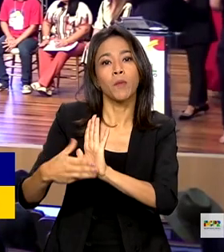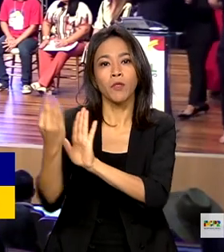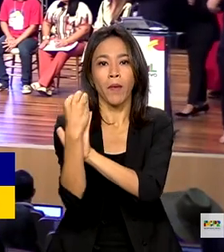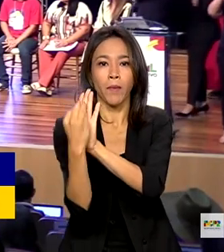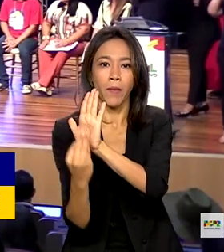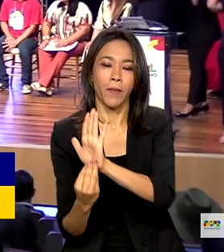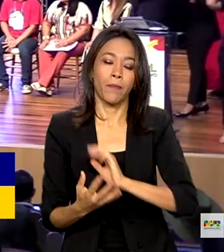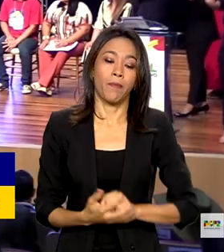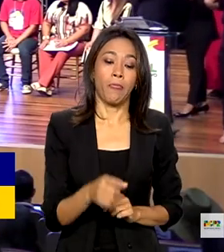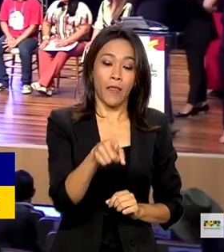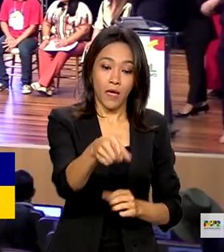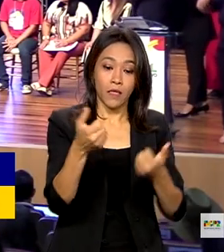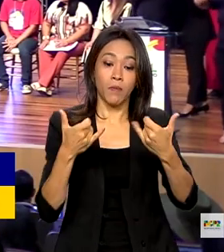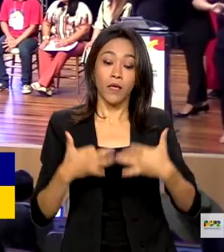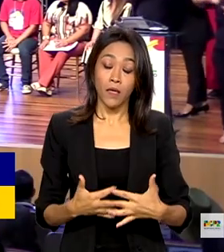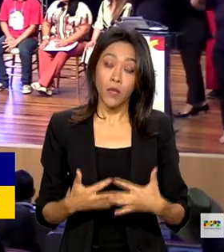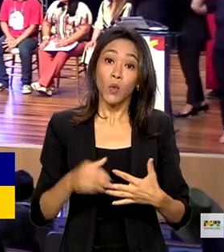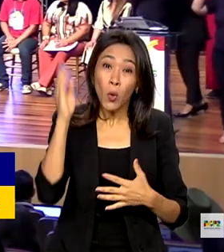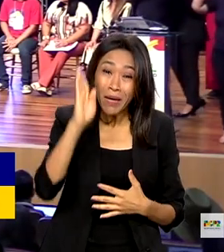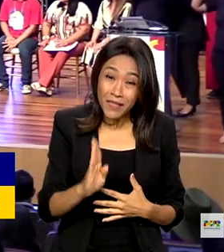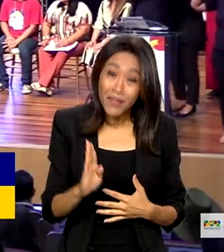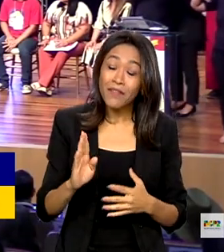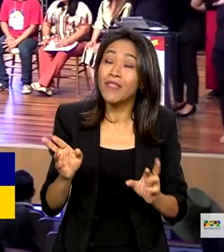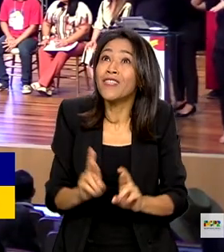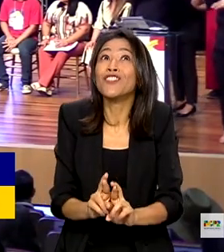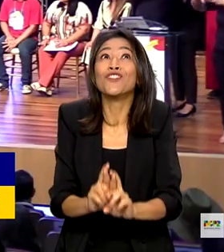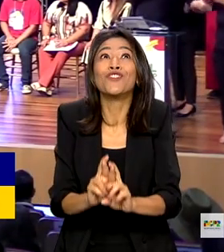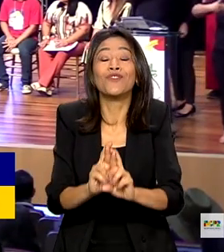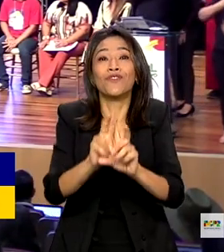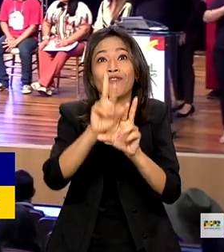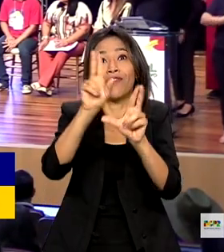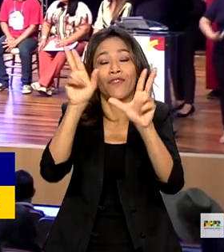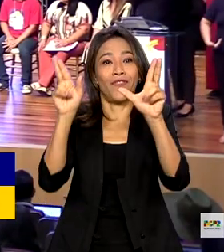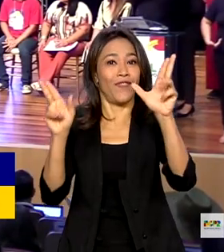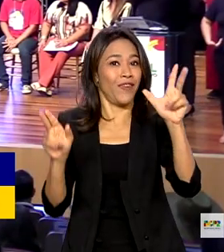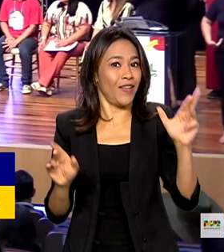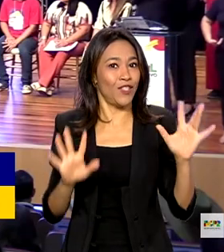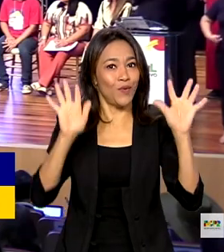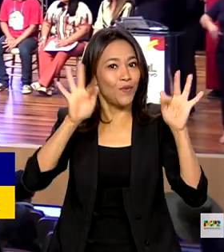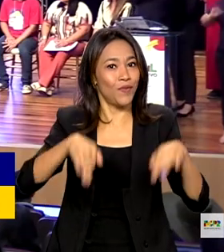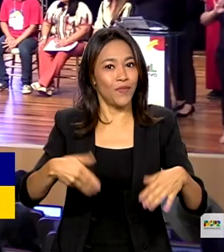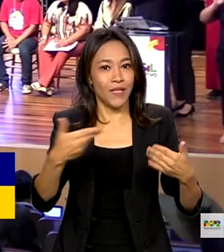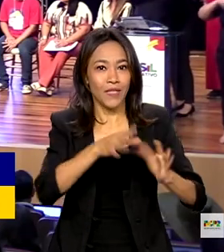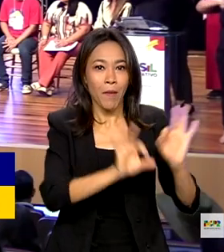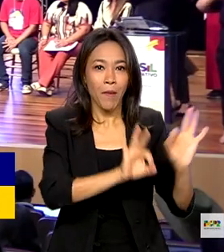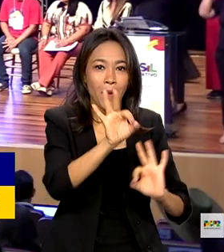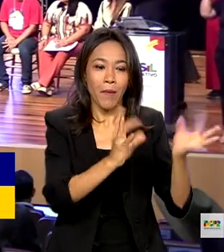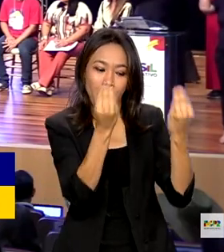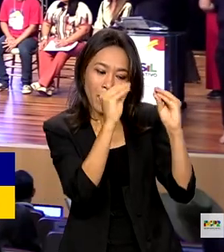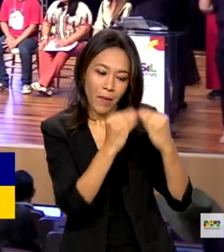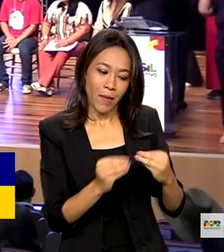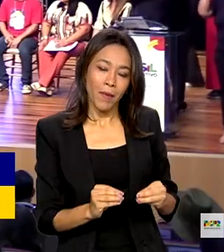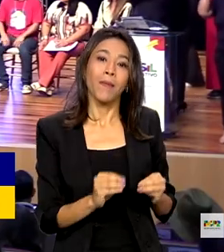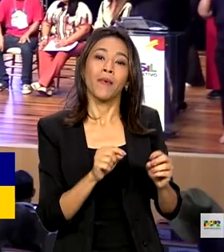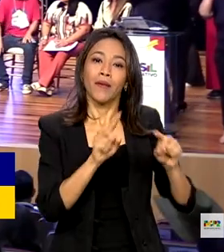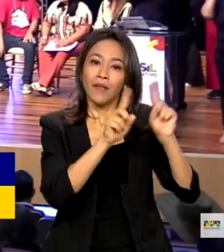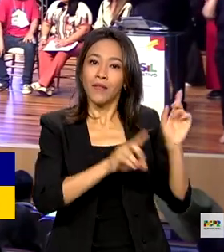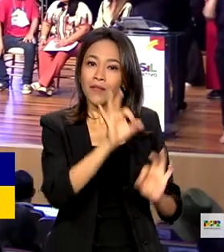será diferente ao final desse PPA. Será mais bonito, porque ele vai ter a cara do povo brasileiro.